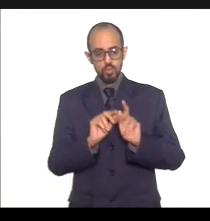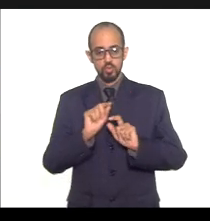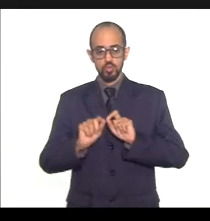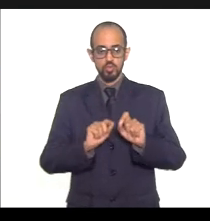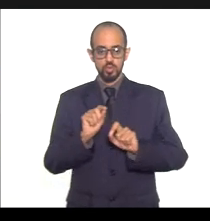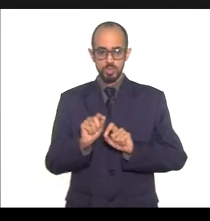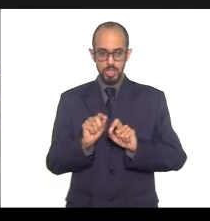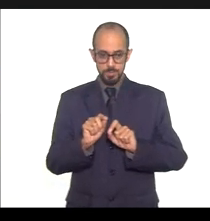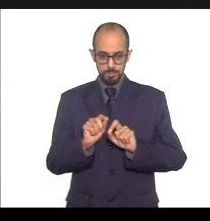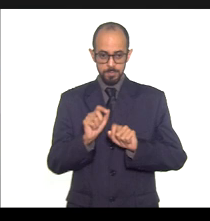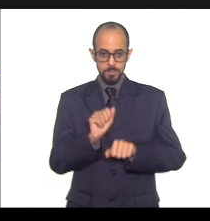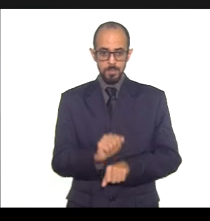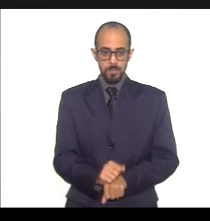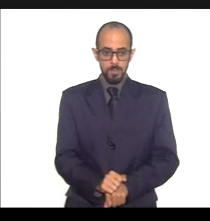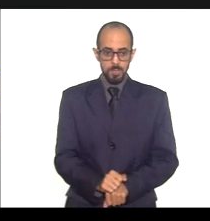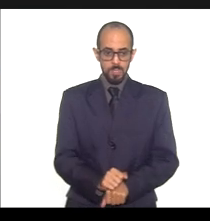informações.